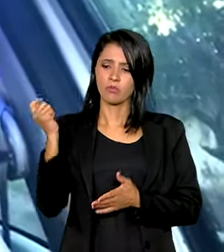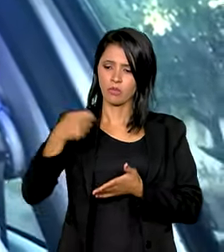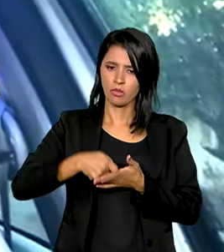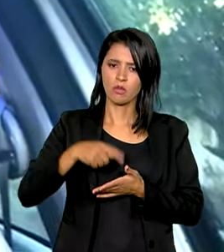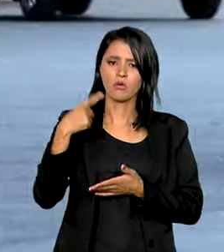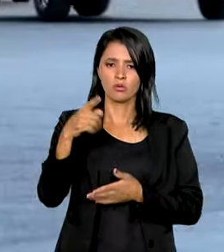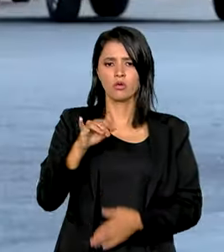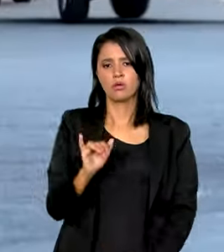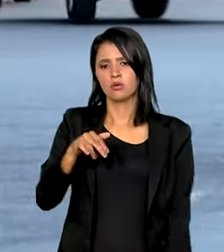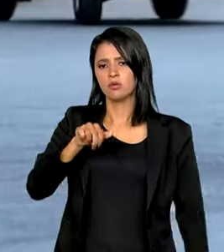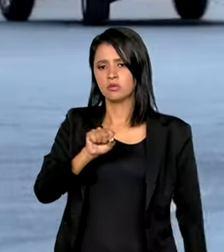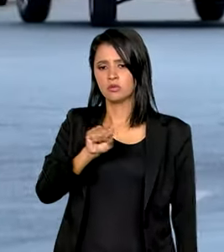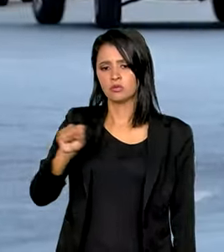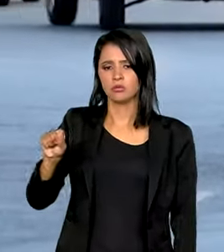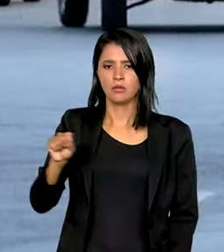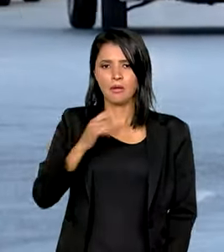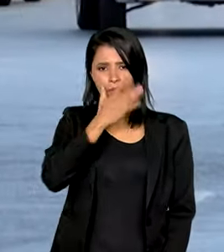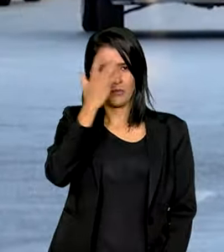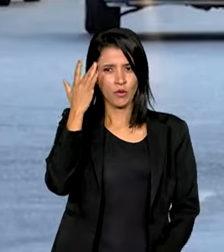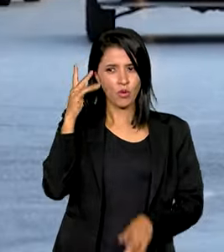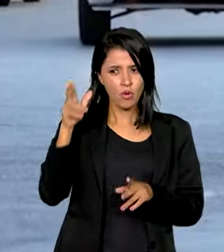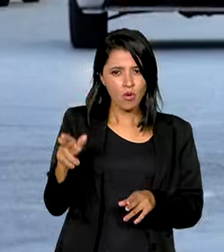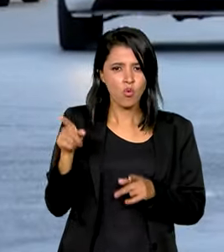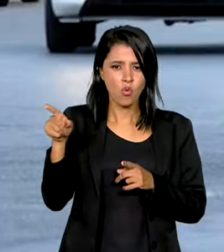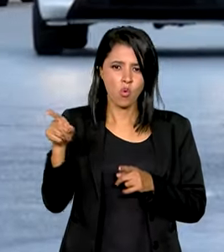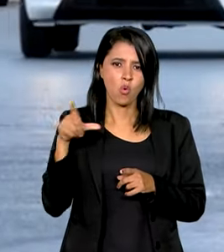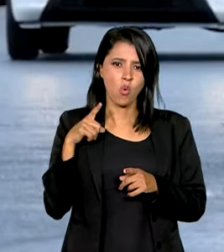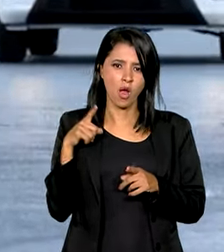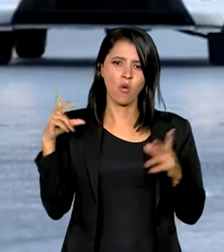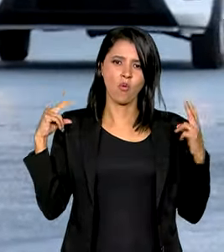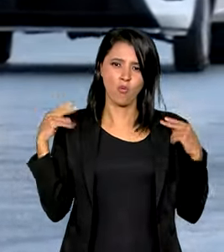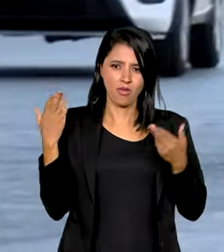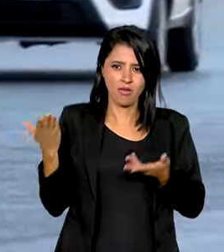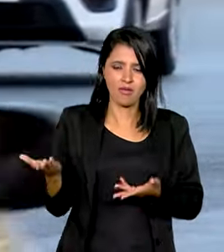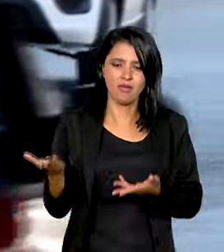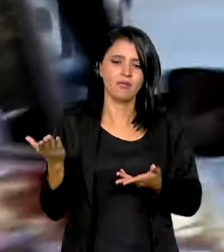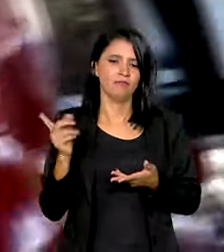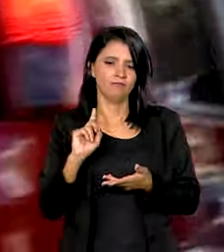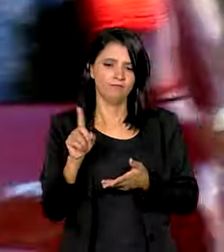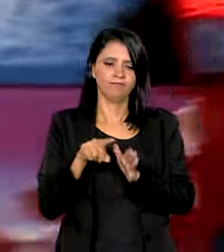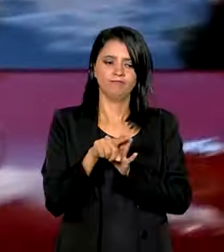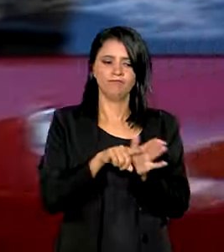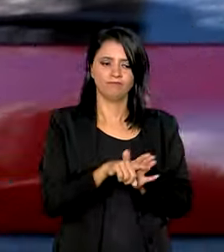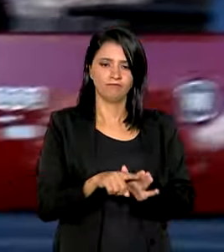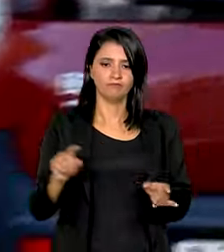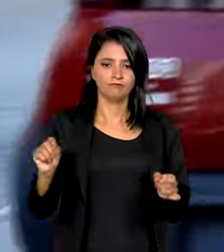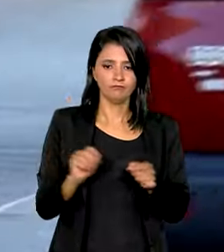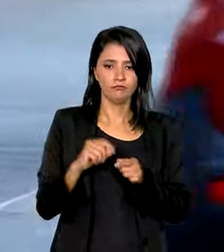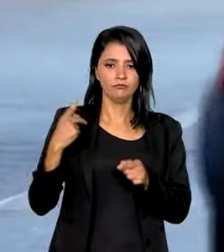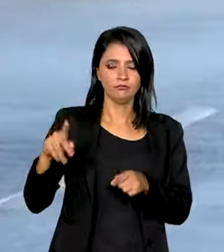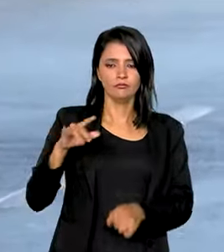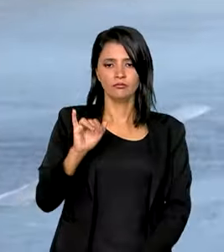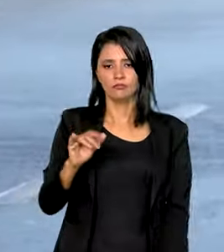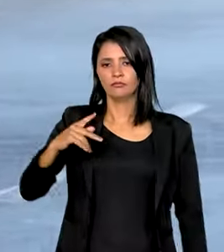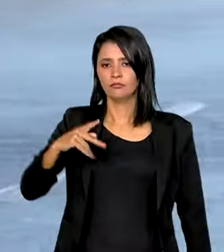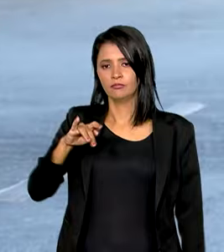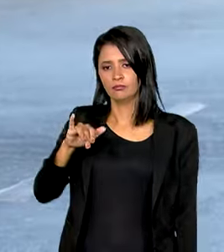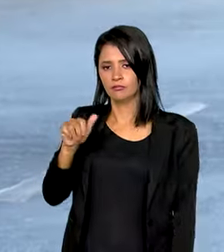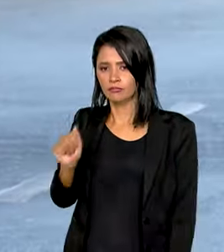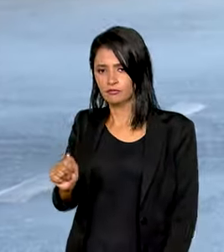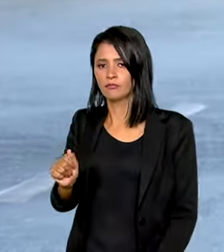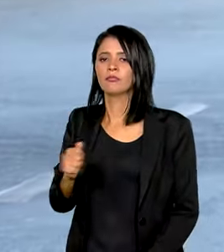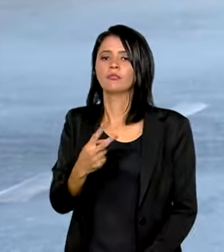o seu INSS. Nem todo mundo pensa como motorista das estrelas. Segundo pesquisa realizada pelo IPEI em 2023,